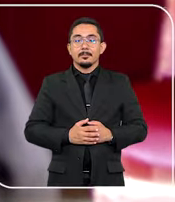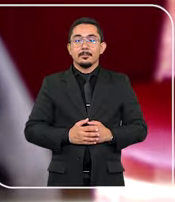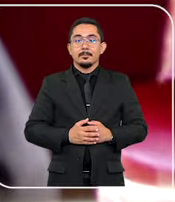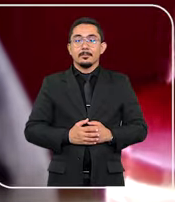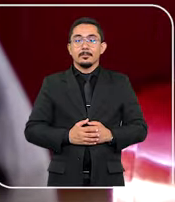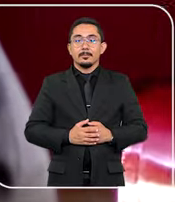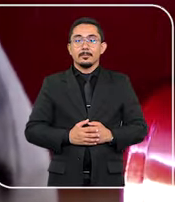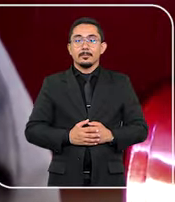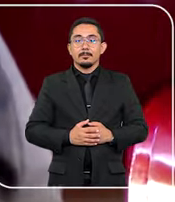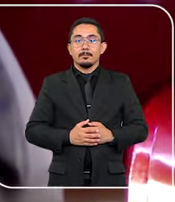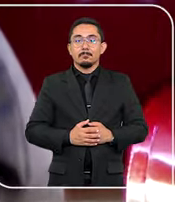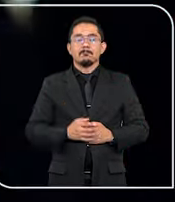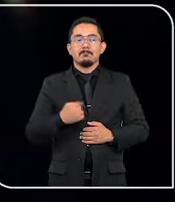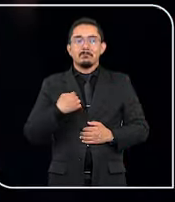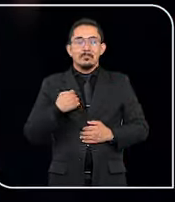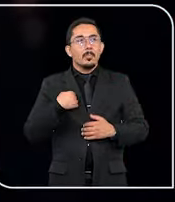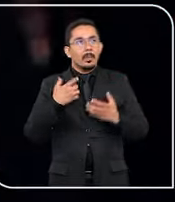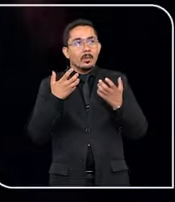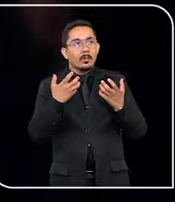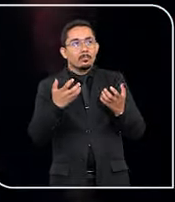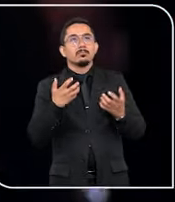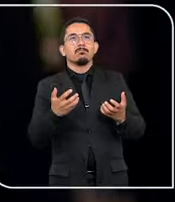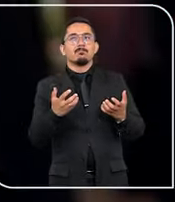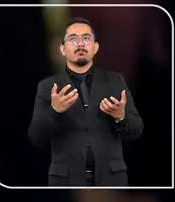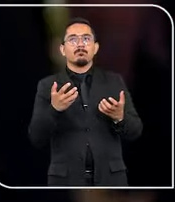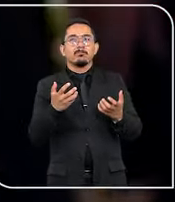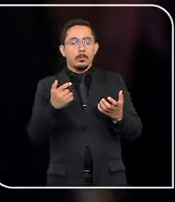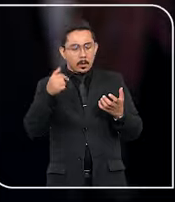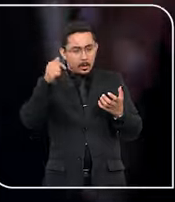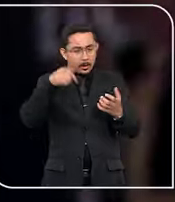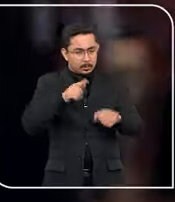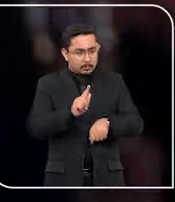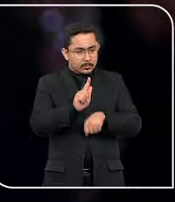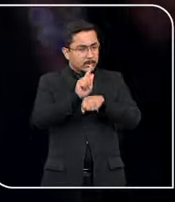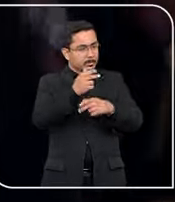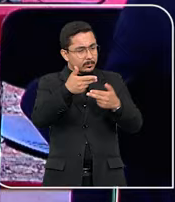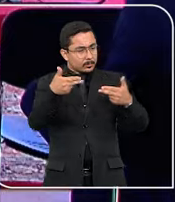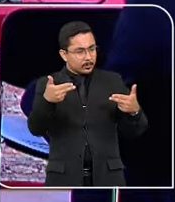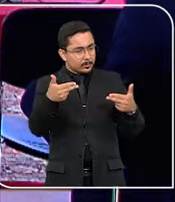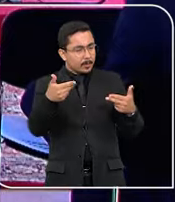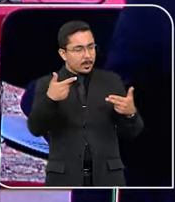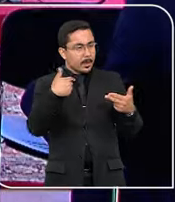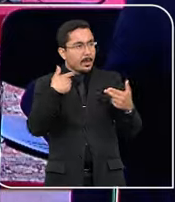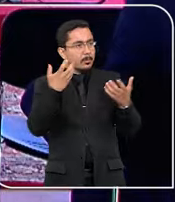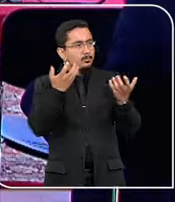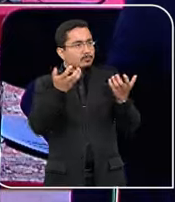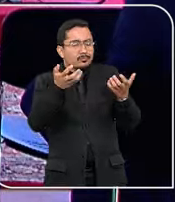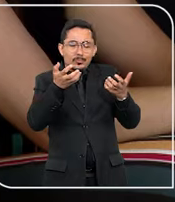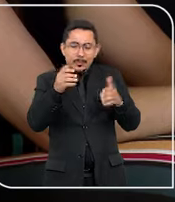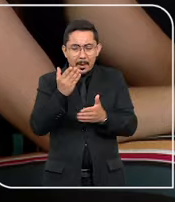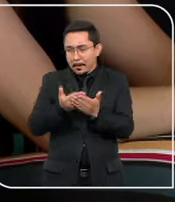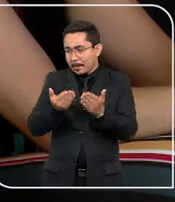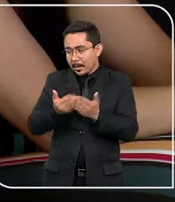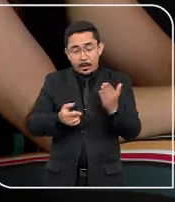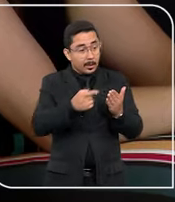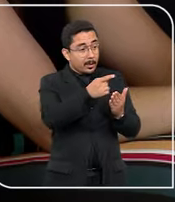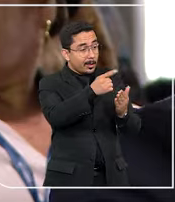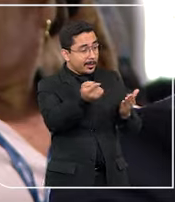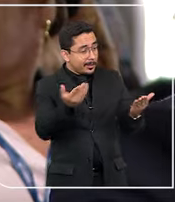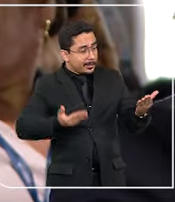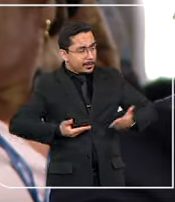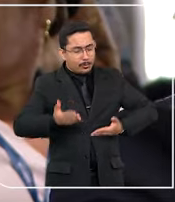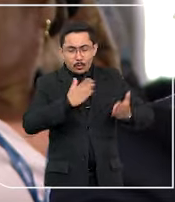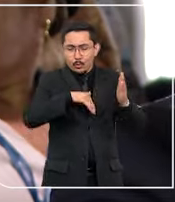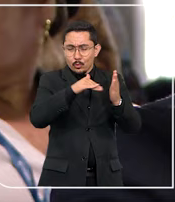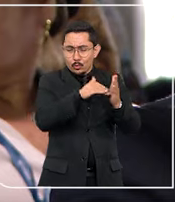Eu espero, na minha gestão, não perder uma oportunidade de homenagear e agradecer os nossos